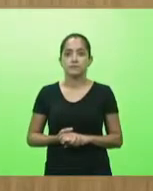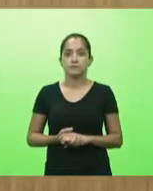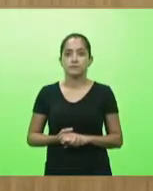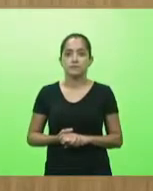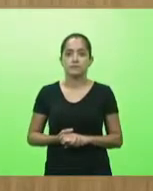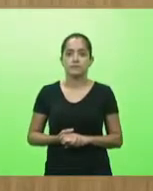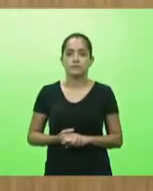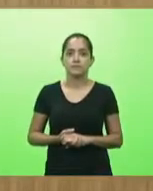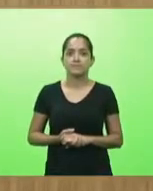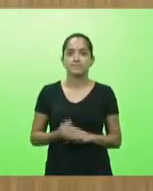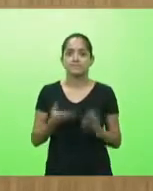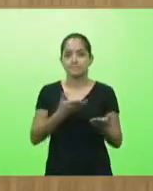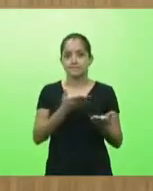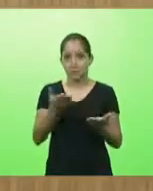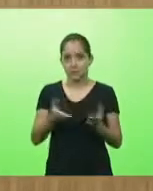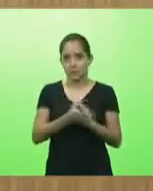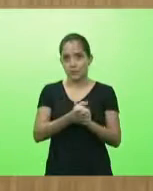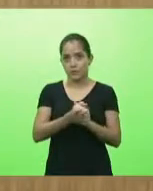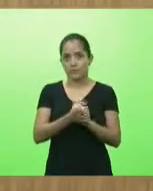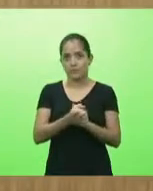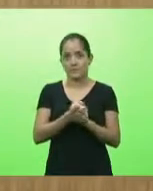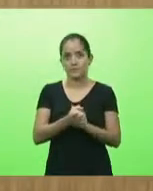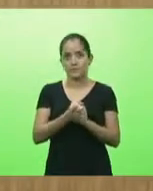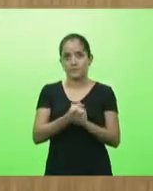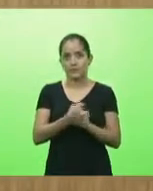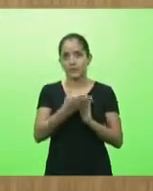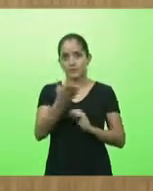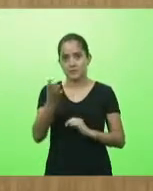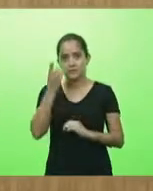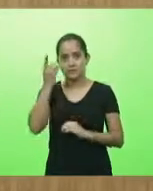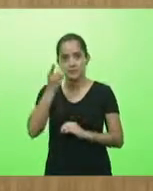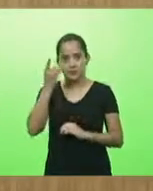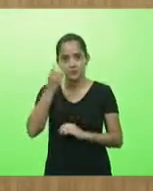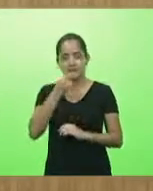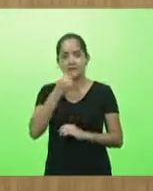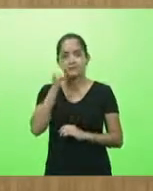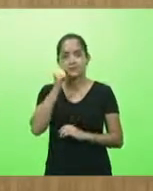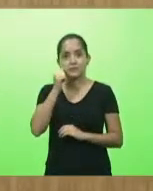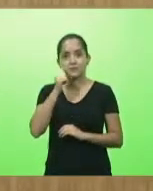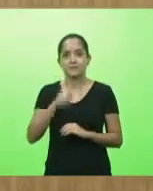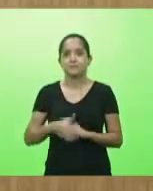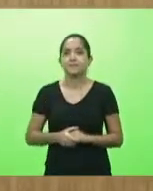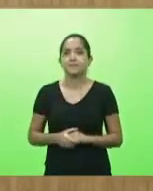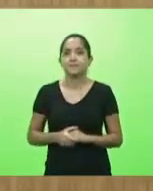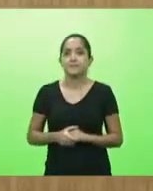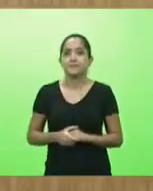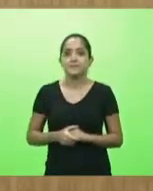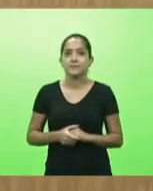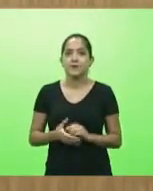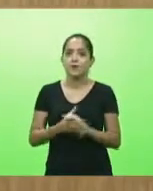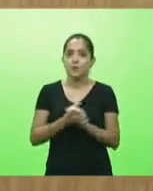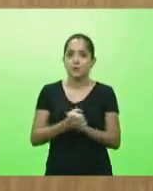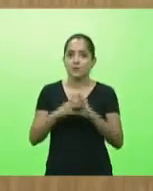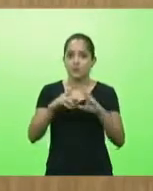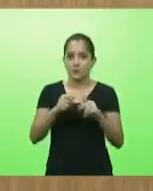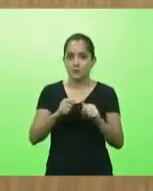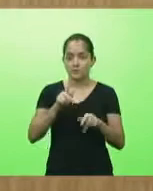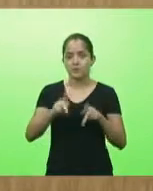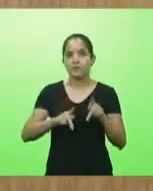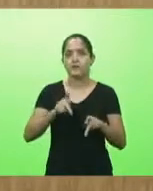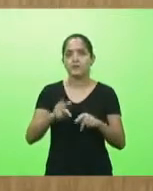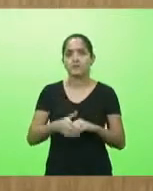Gostaria de cumprimentar nossos deputados, nossas deputadas, cumprimento todos os catarinenses.